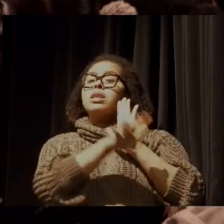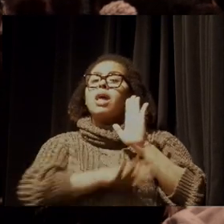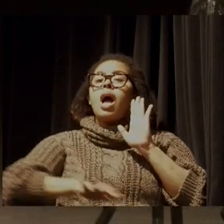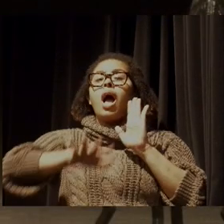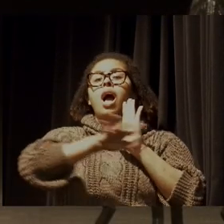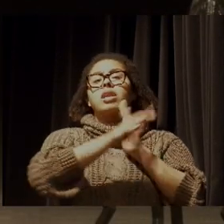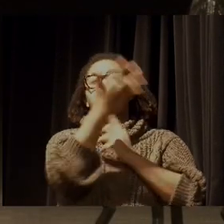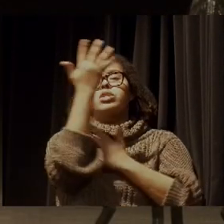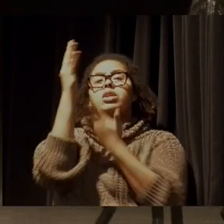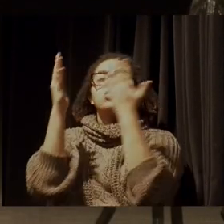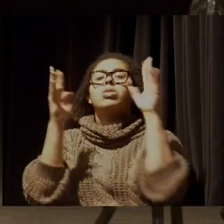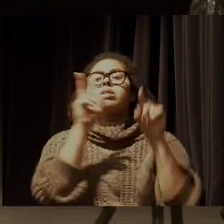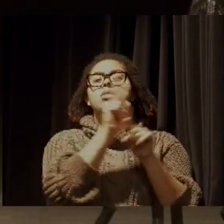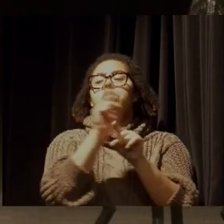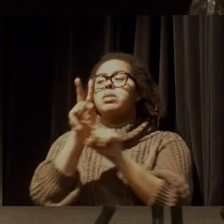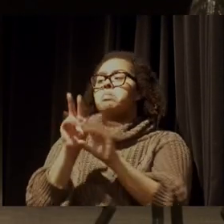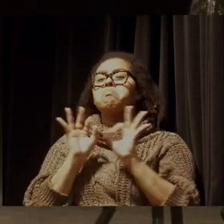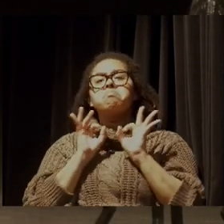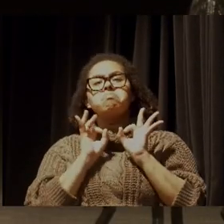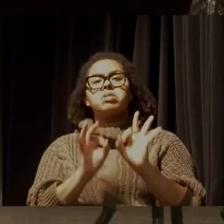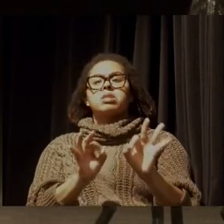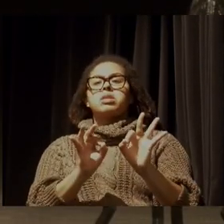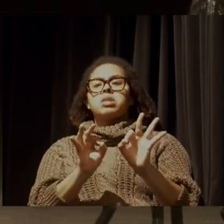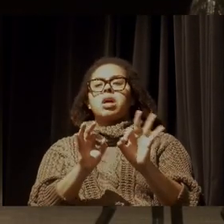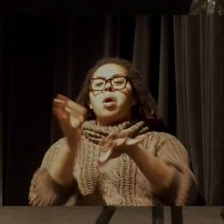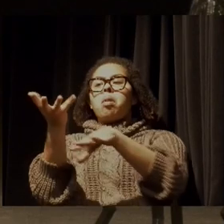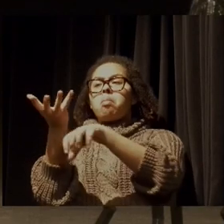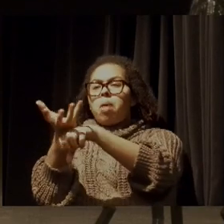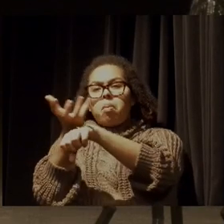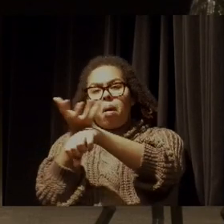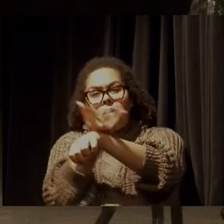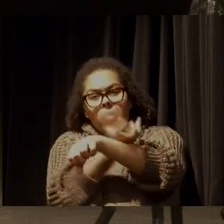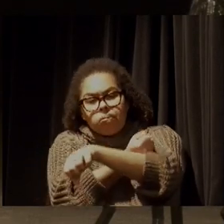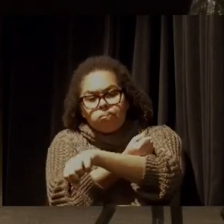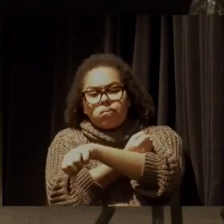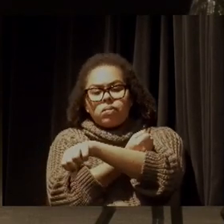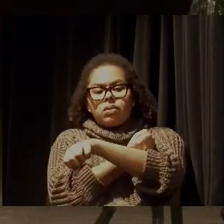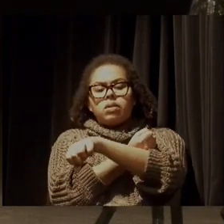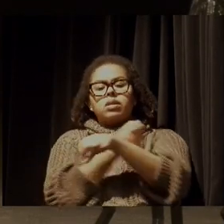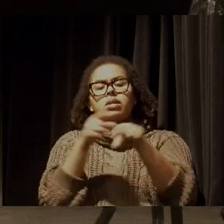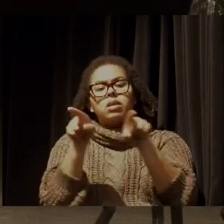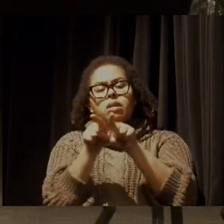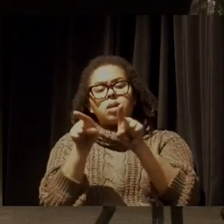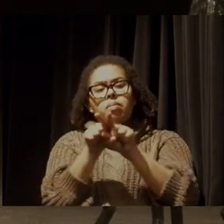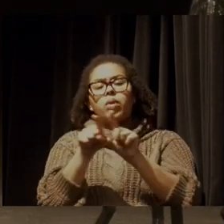ambiental adequado, um currículo multidisciplinar, quer dizer, que